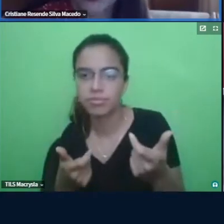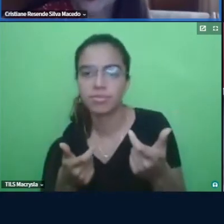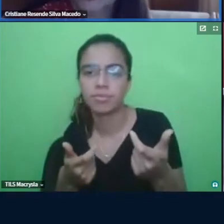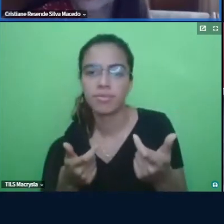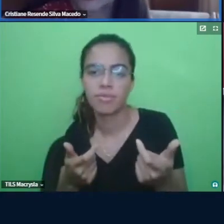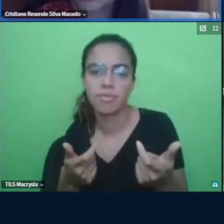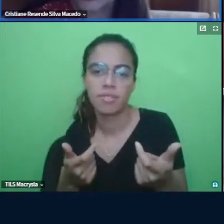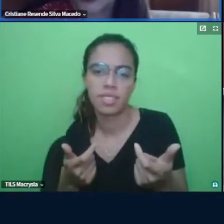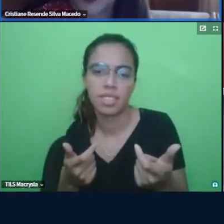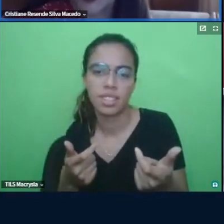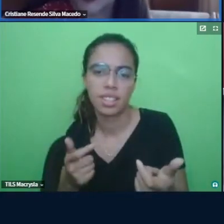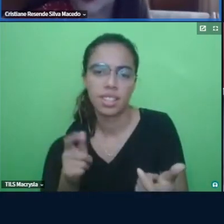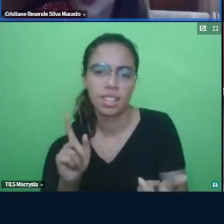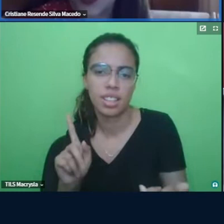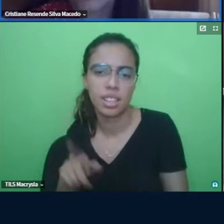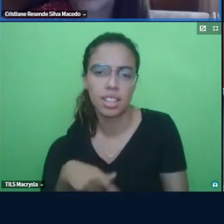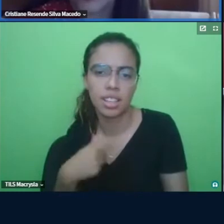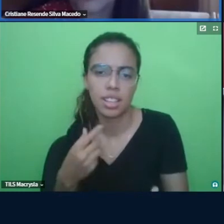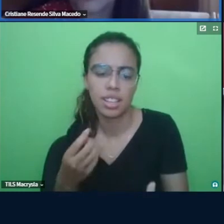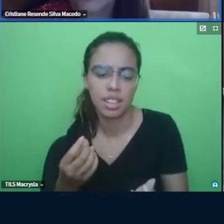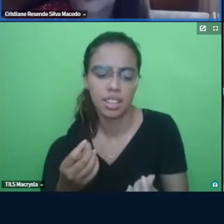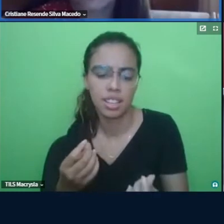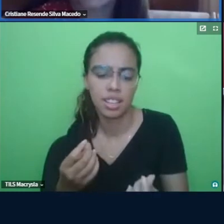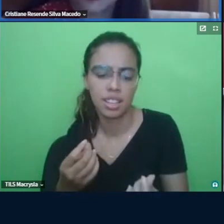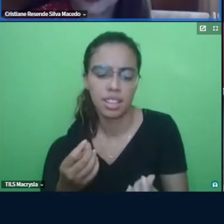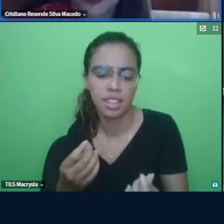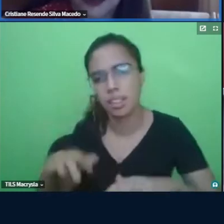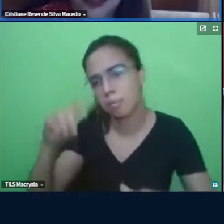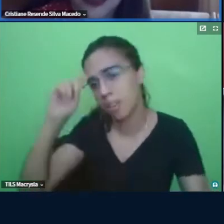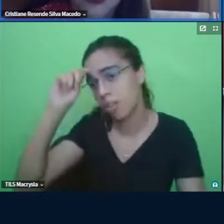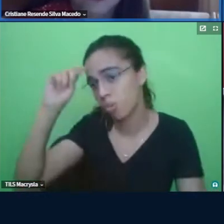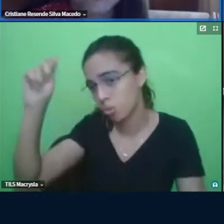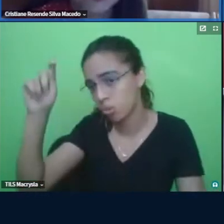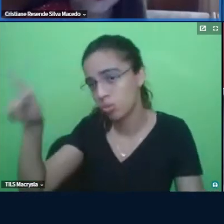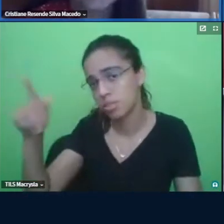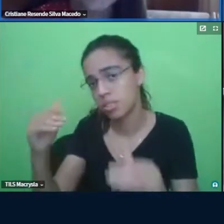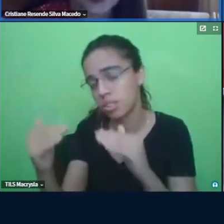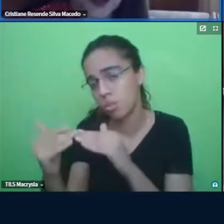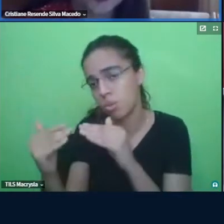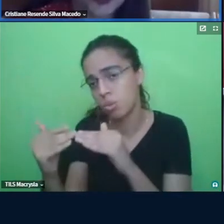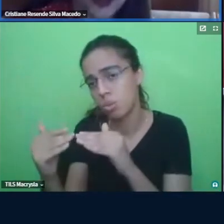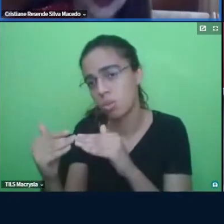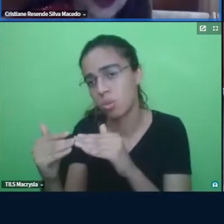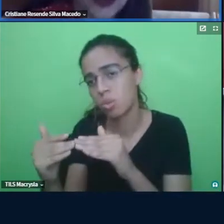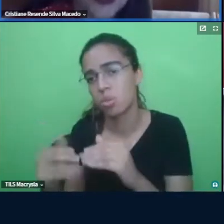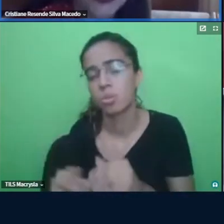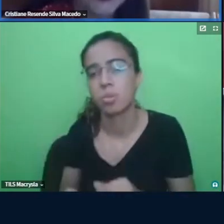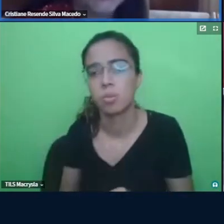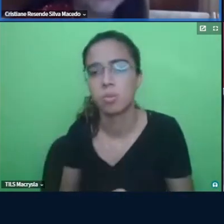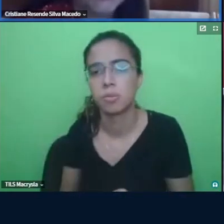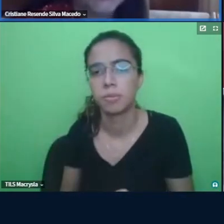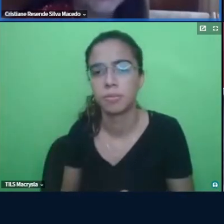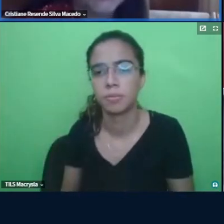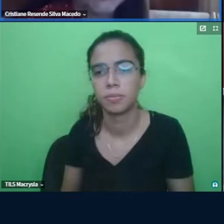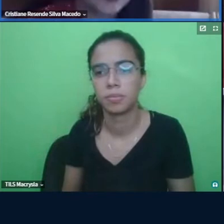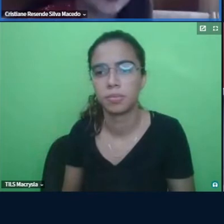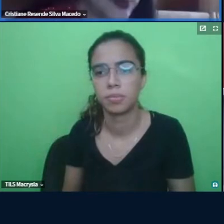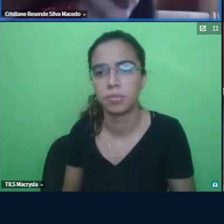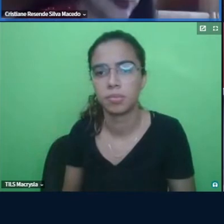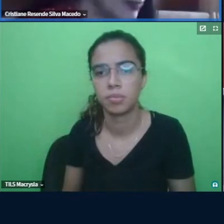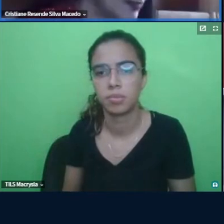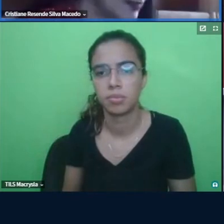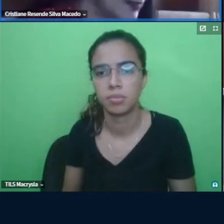pode quase tudo dependendo de qual autor que você se alinha né então você tem que elencar um autor e ir